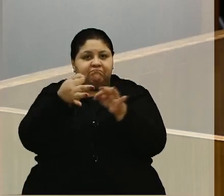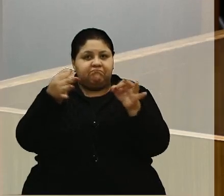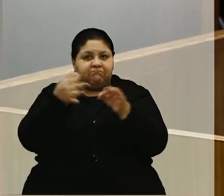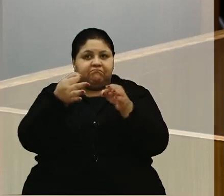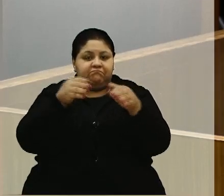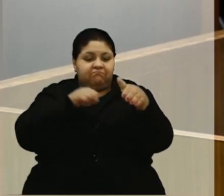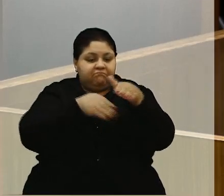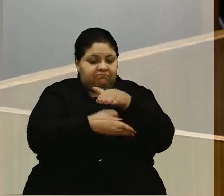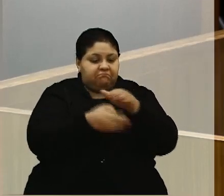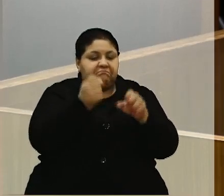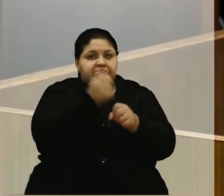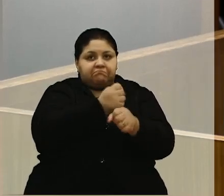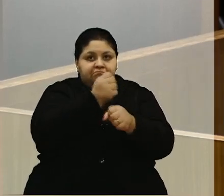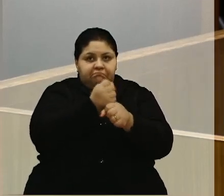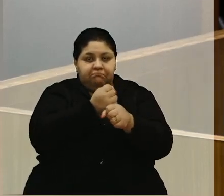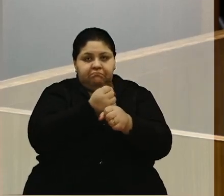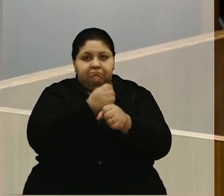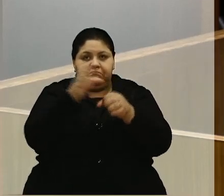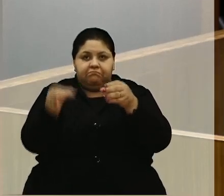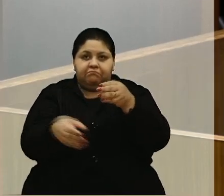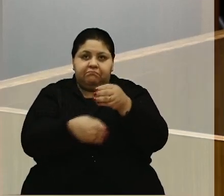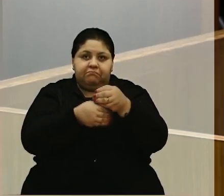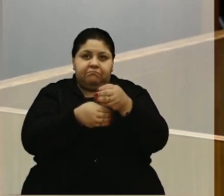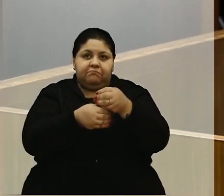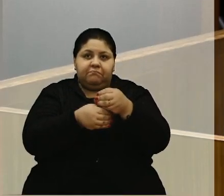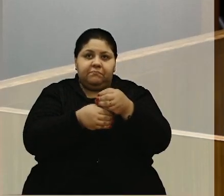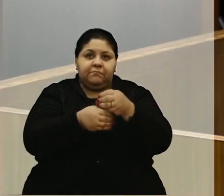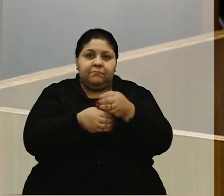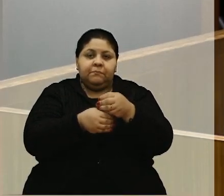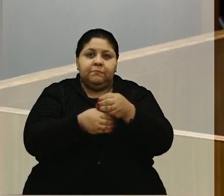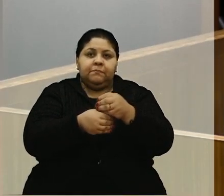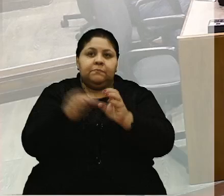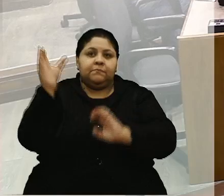de Construção, você deu a parte para o nobre colega Cadore.